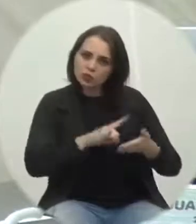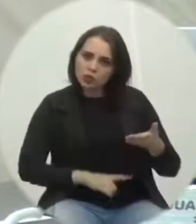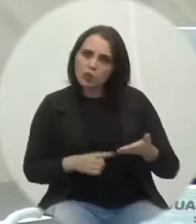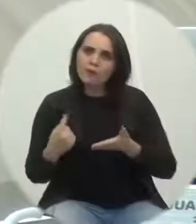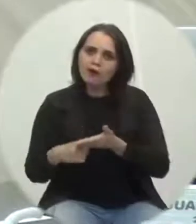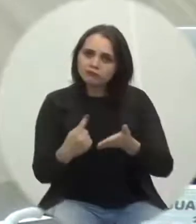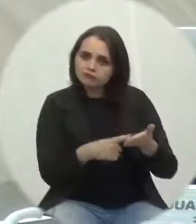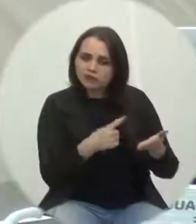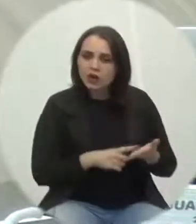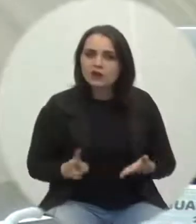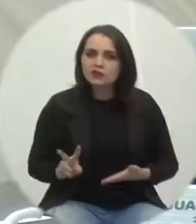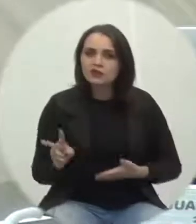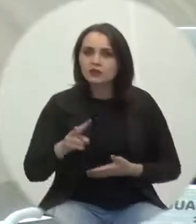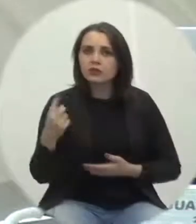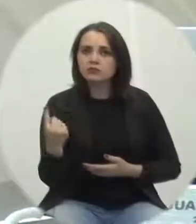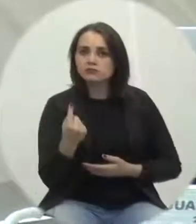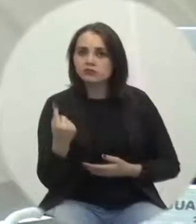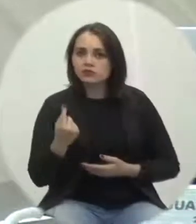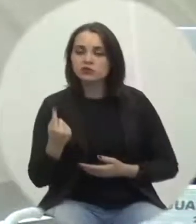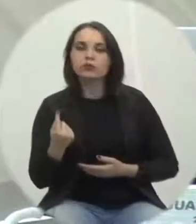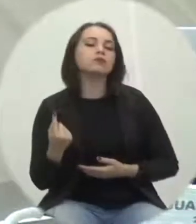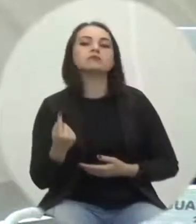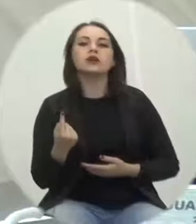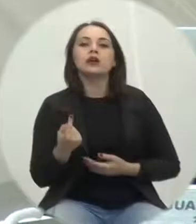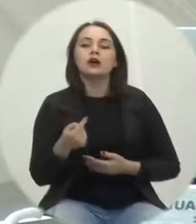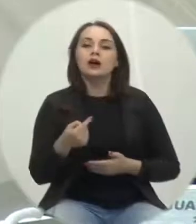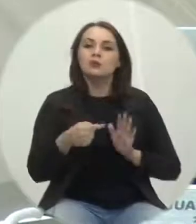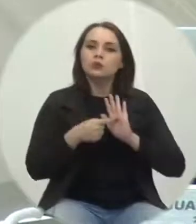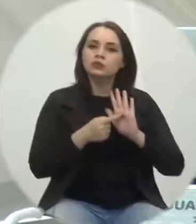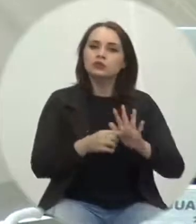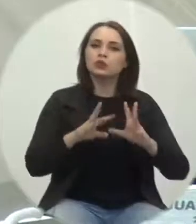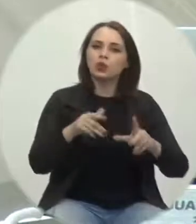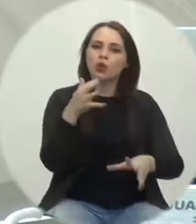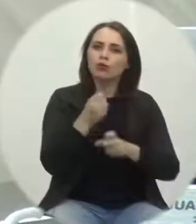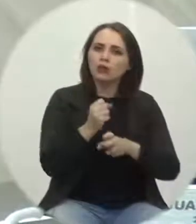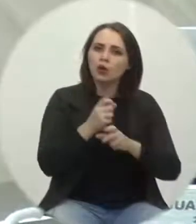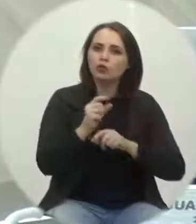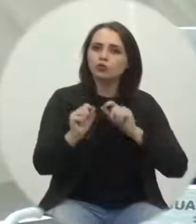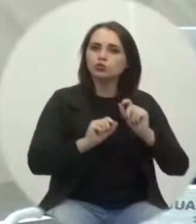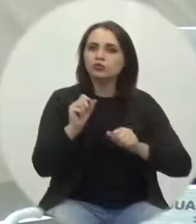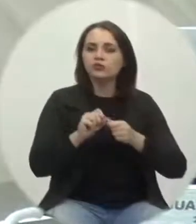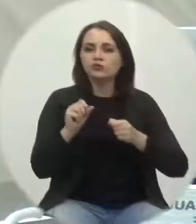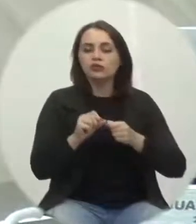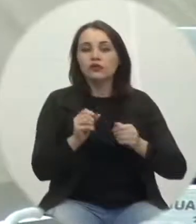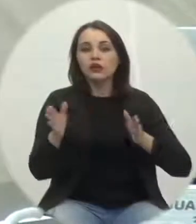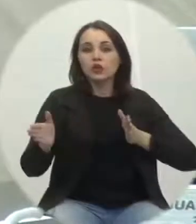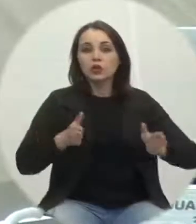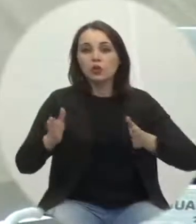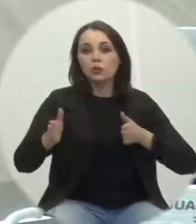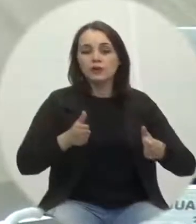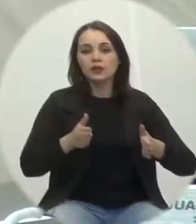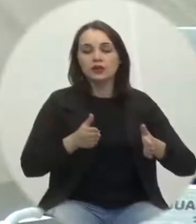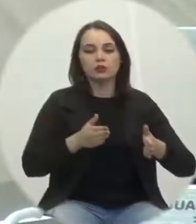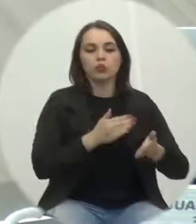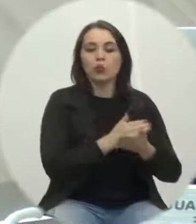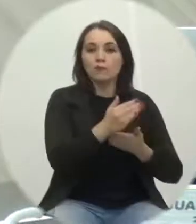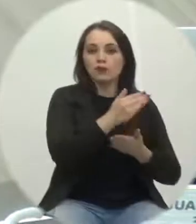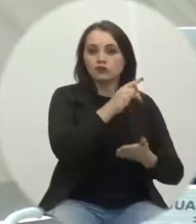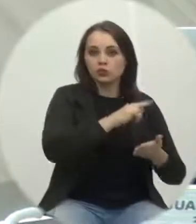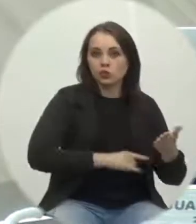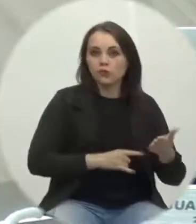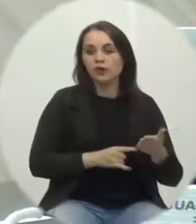individuais encaminhar uma prestação de contas de todo o serviço prestado durante o período do contrato a ser